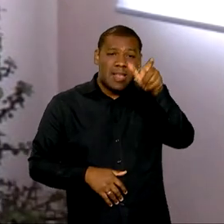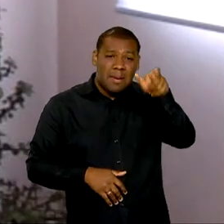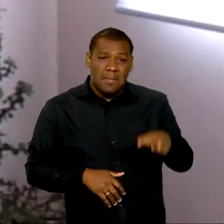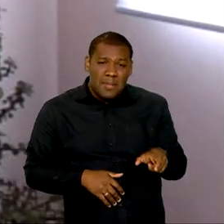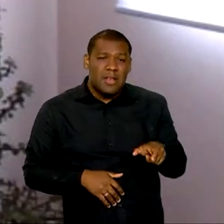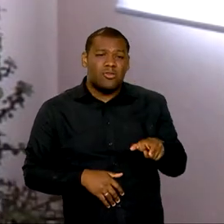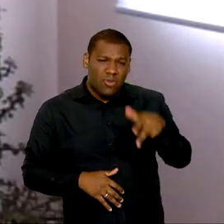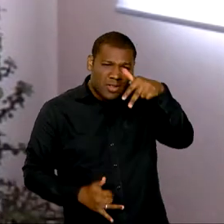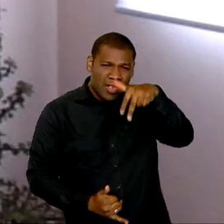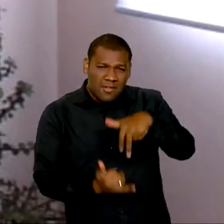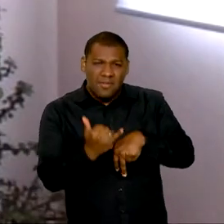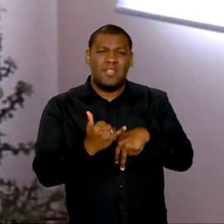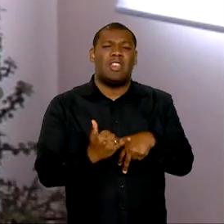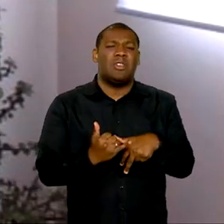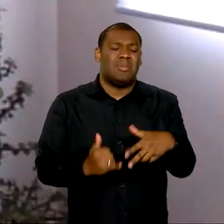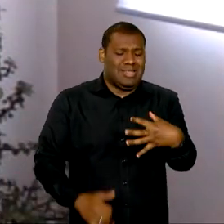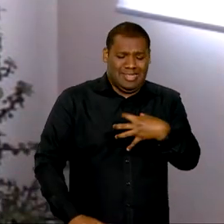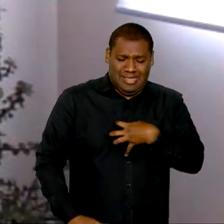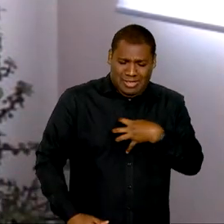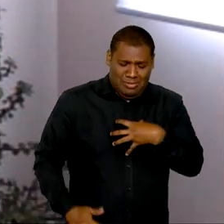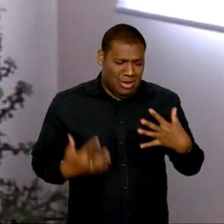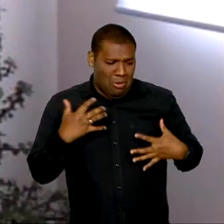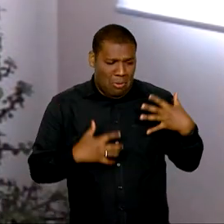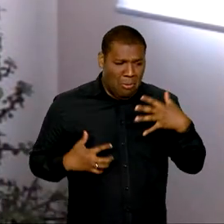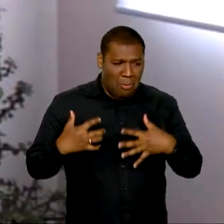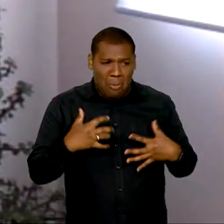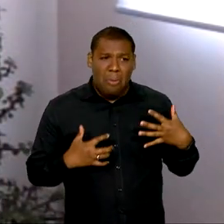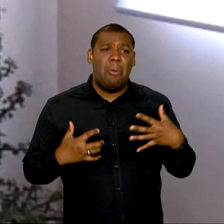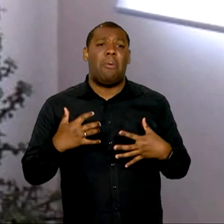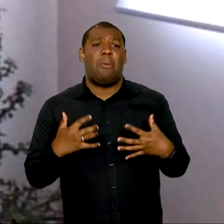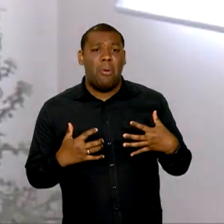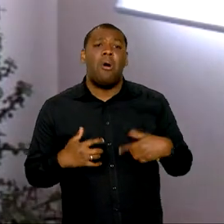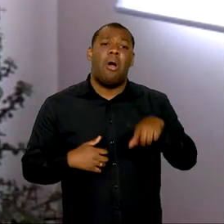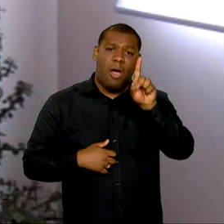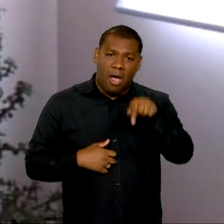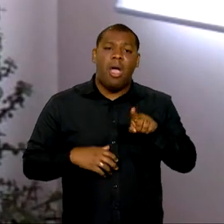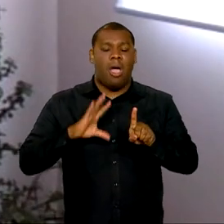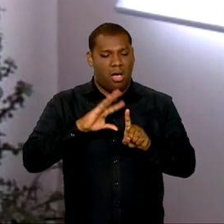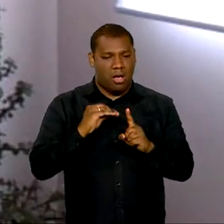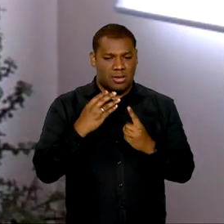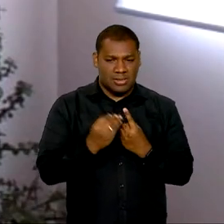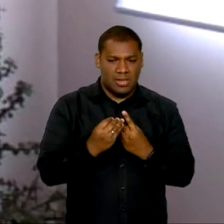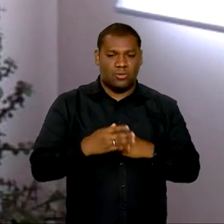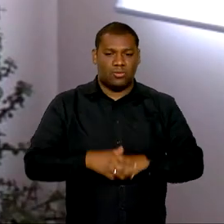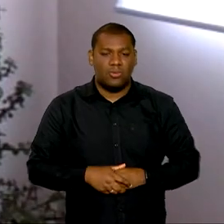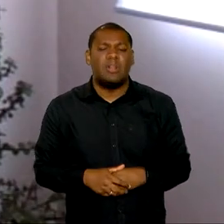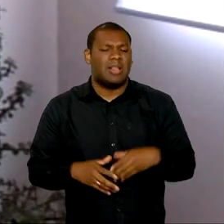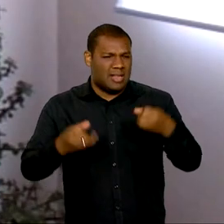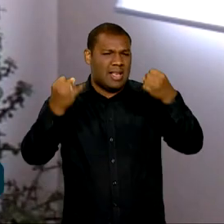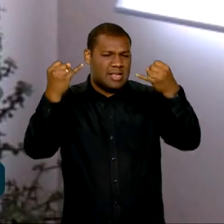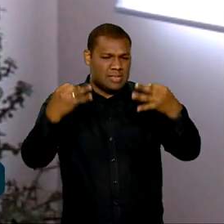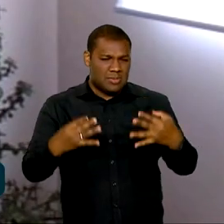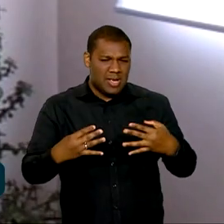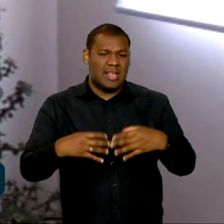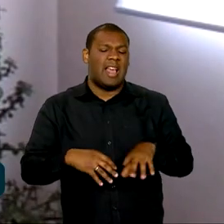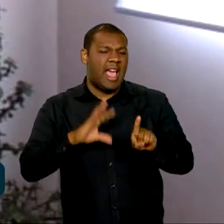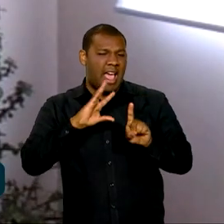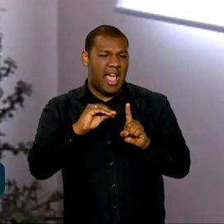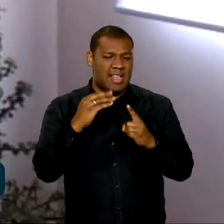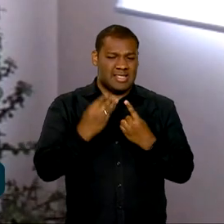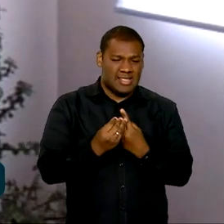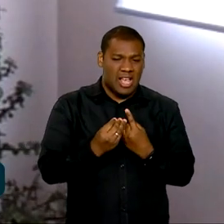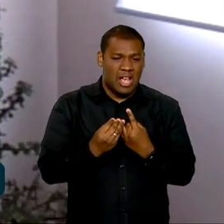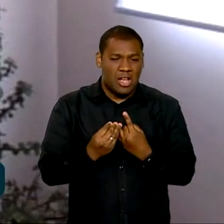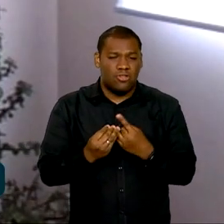causando algum tipo de mal-estar nessa relação, é assédio sexual. E ela explica, por exemplo, que o assédio não ocorre